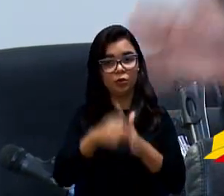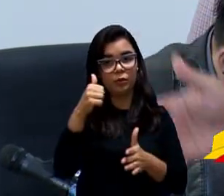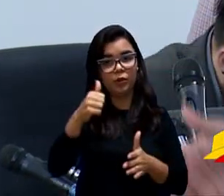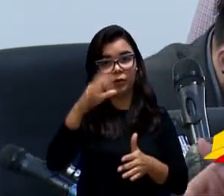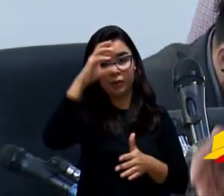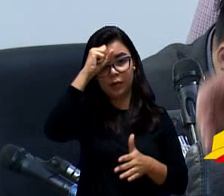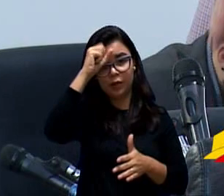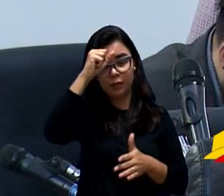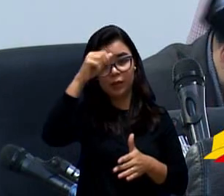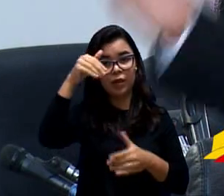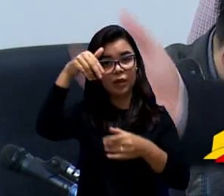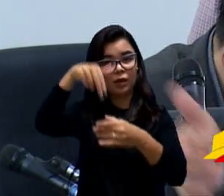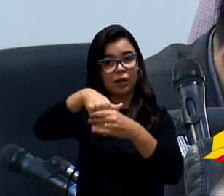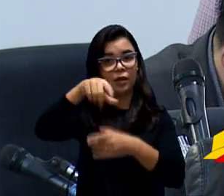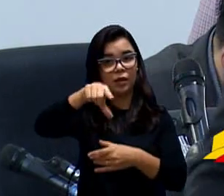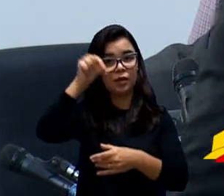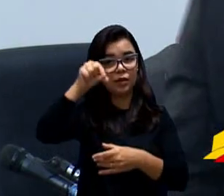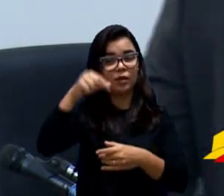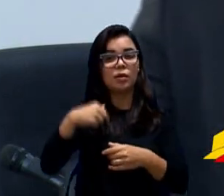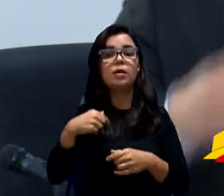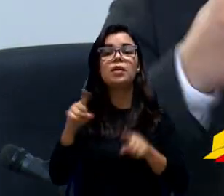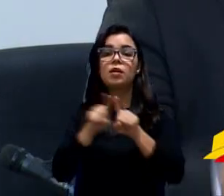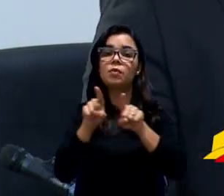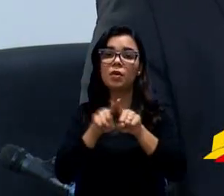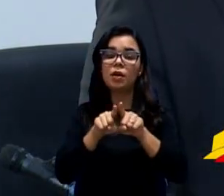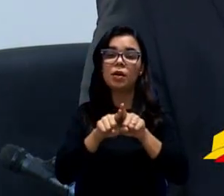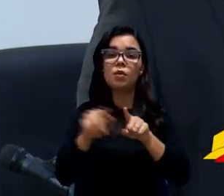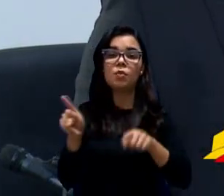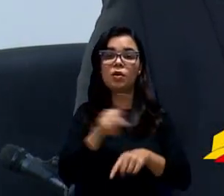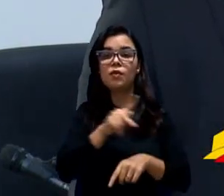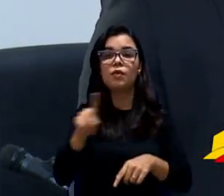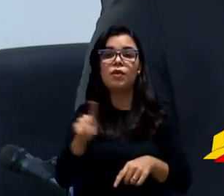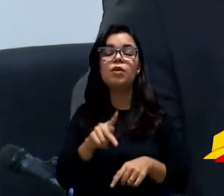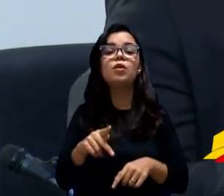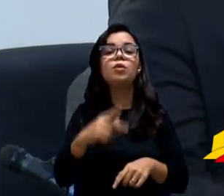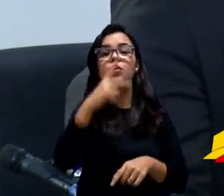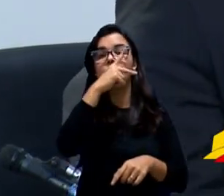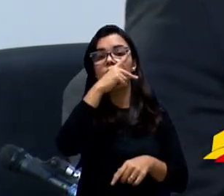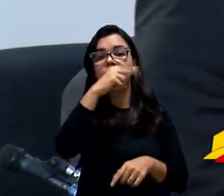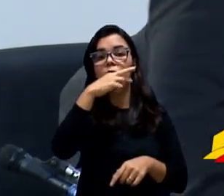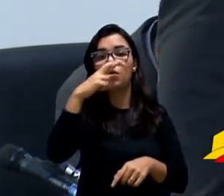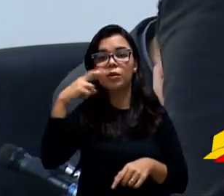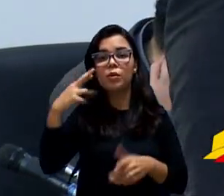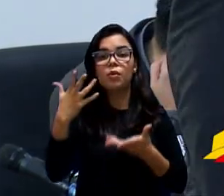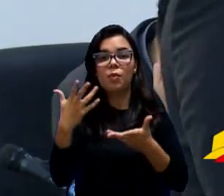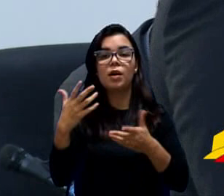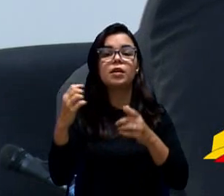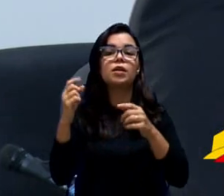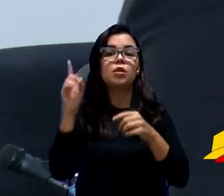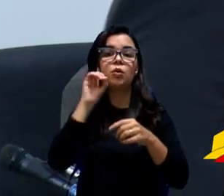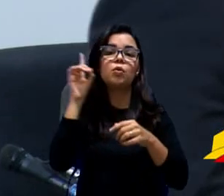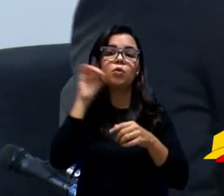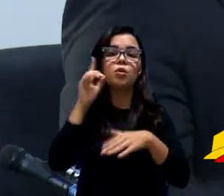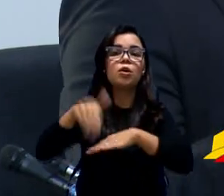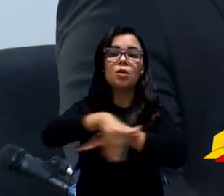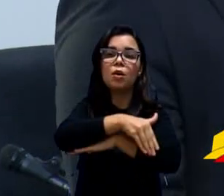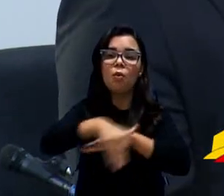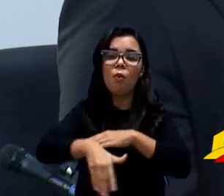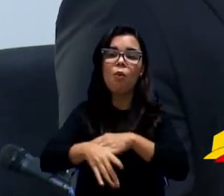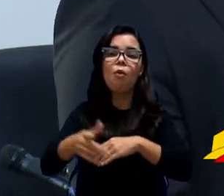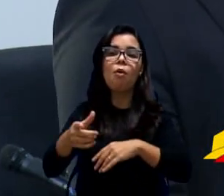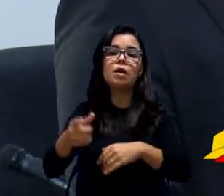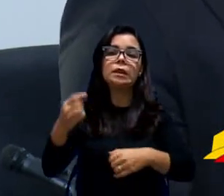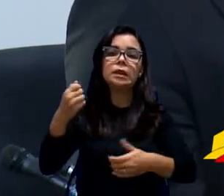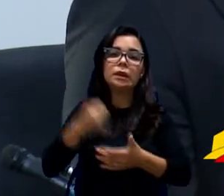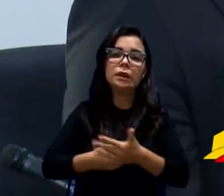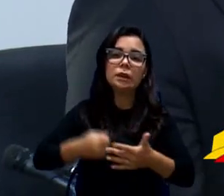trabalho excepcional, com o prefeito Rodrigo Manga, que está todo dia na rua também. Então, eu quero parabenizar a todos vocês, vereadores, que estão todo